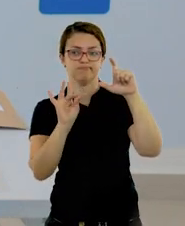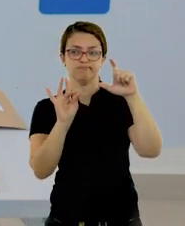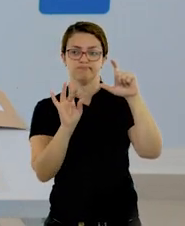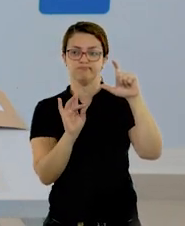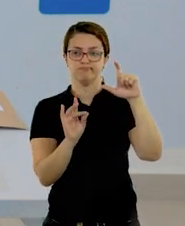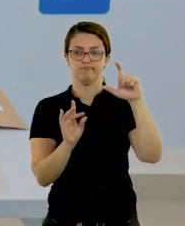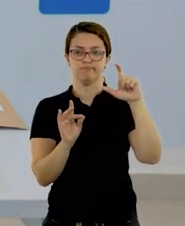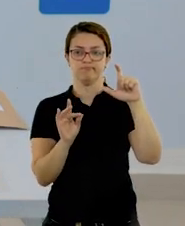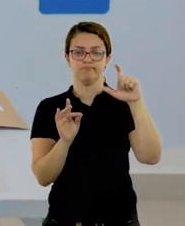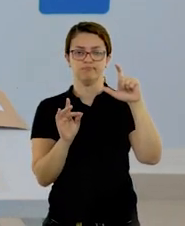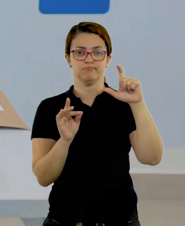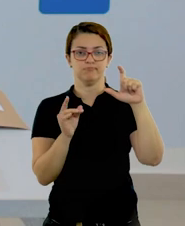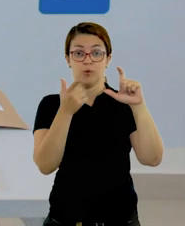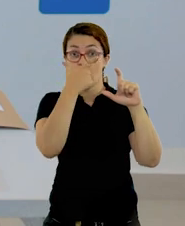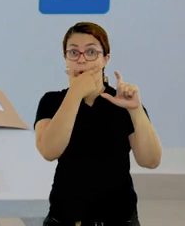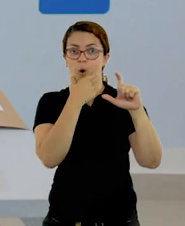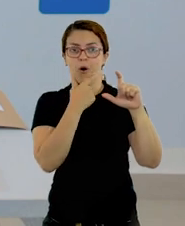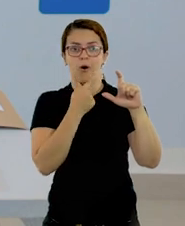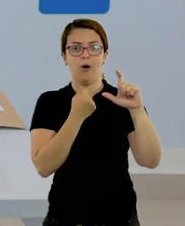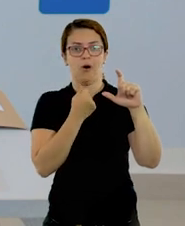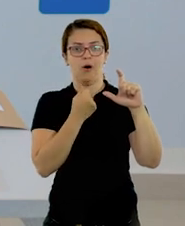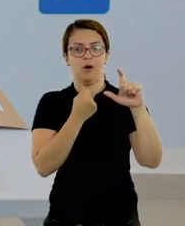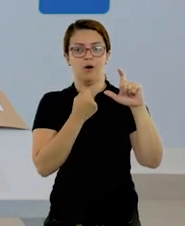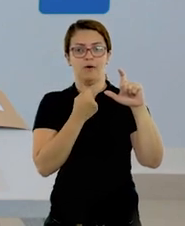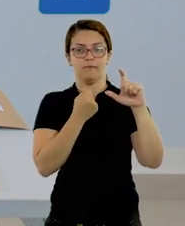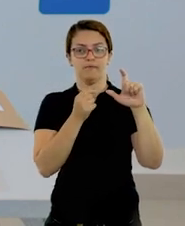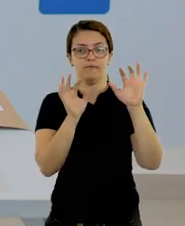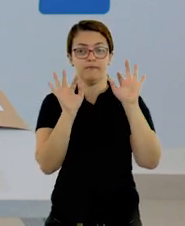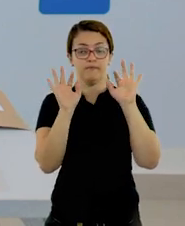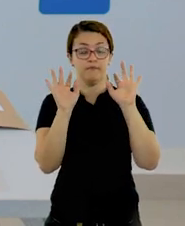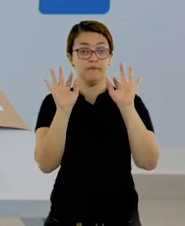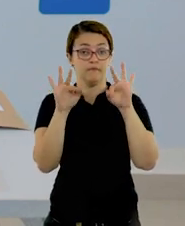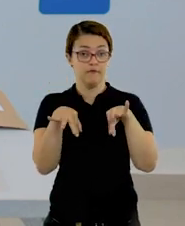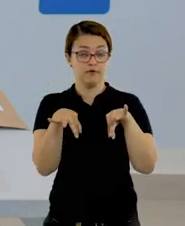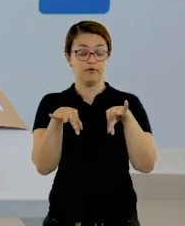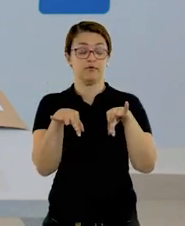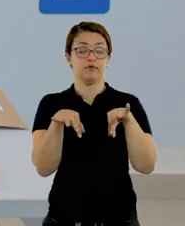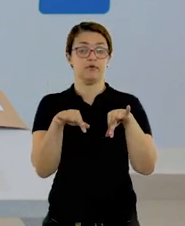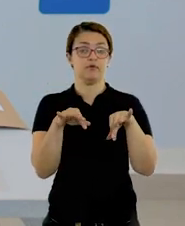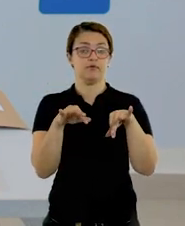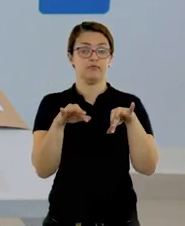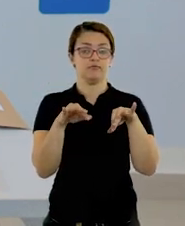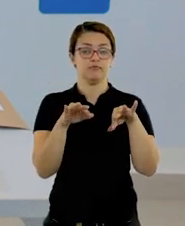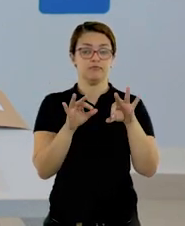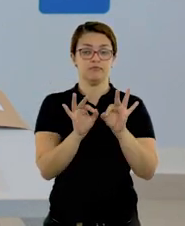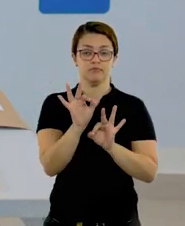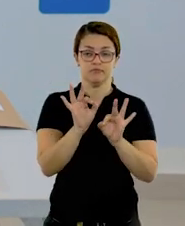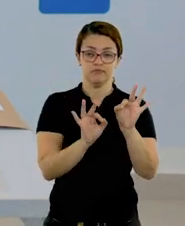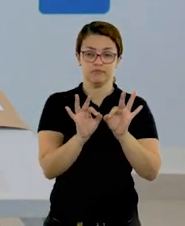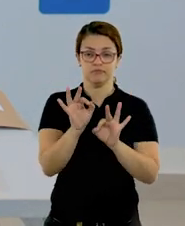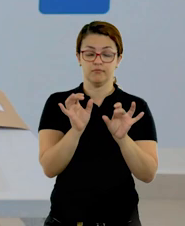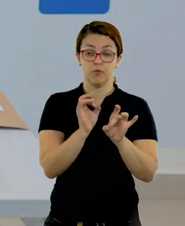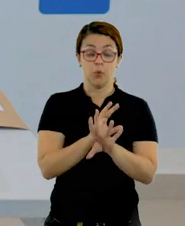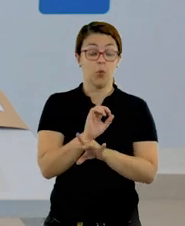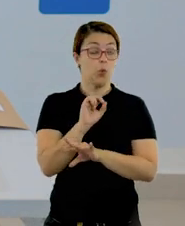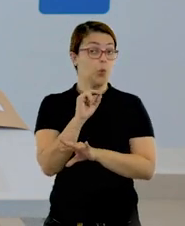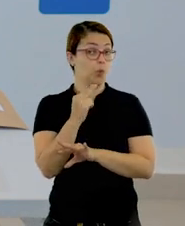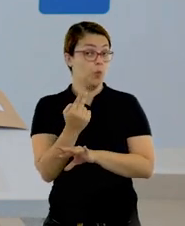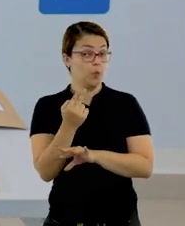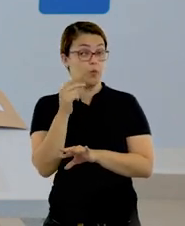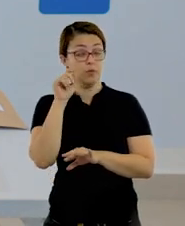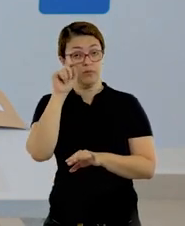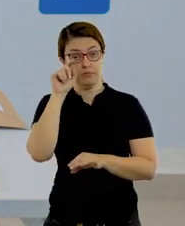essa forma do contorno do rosto humano para finalizar a sua obra. Ou